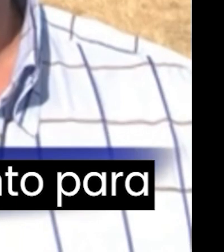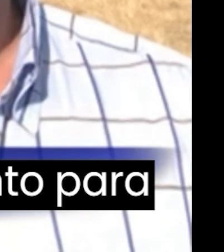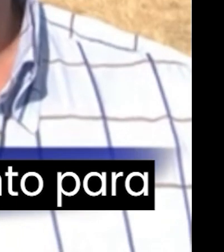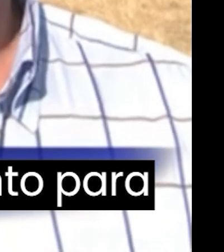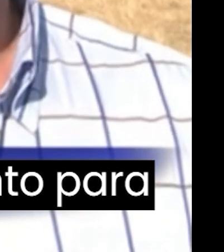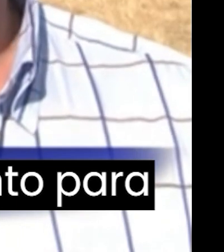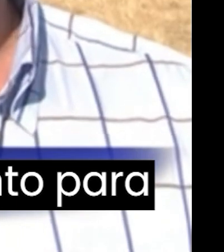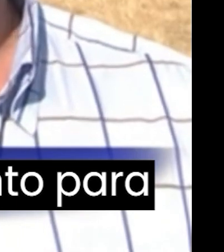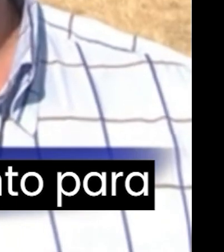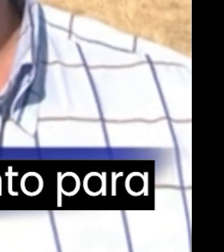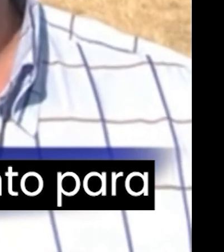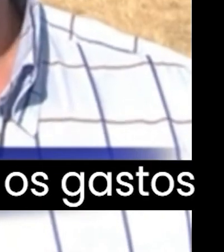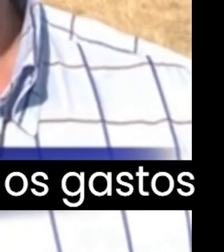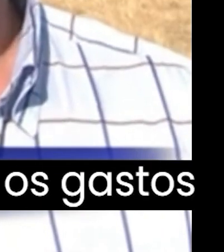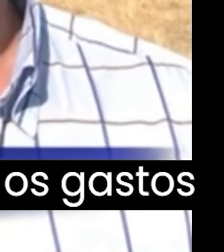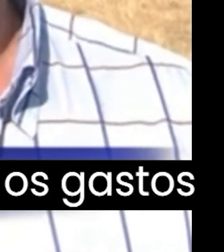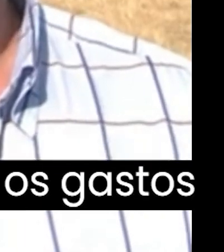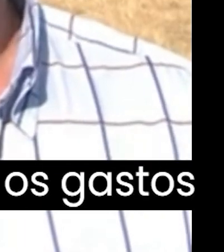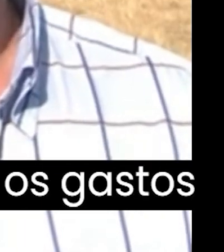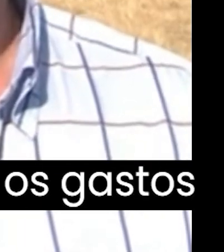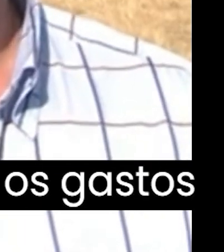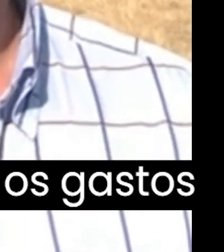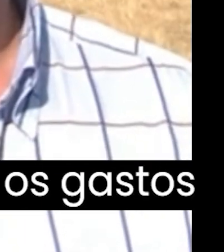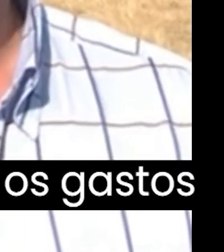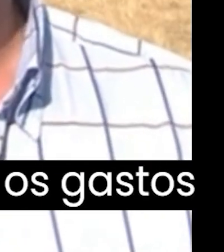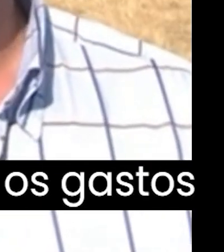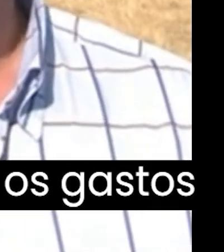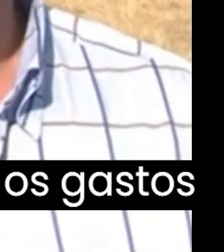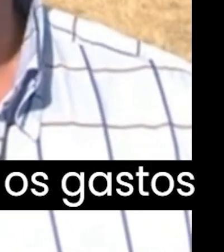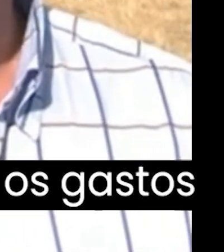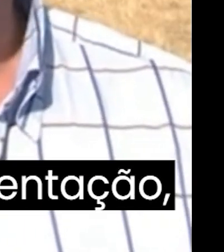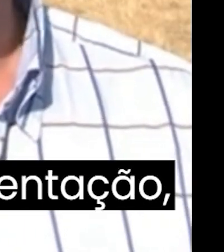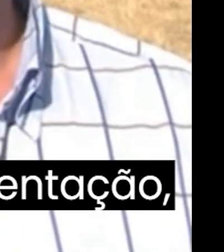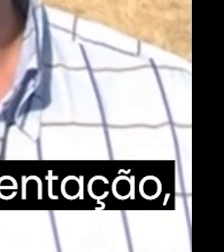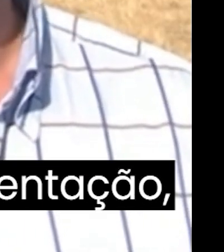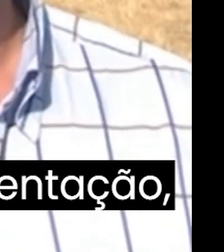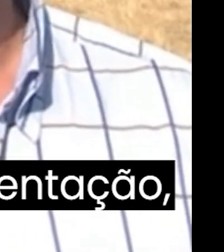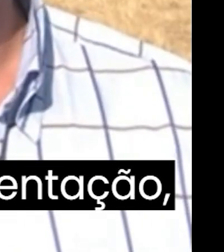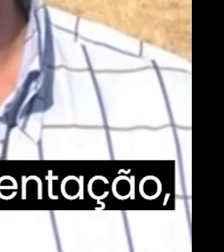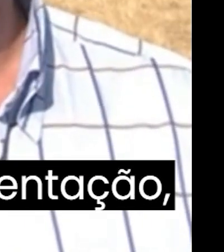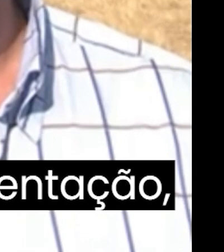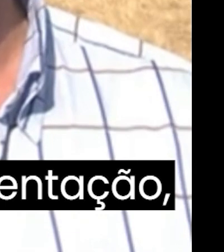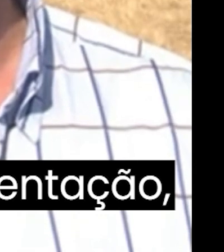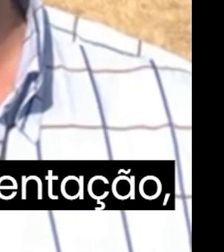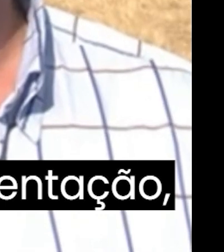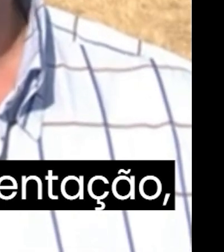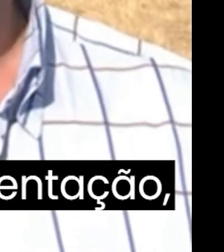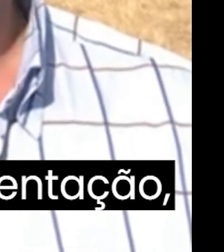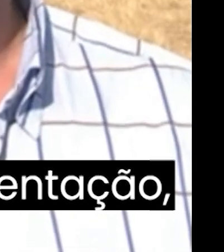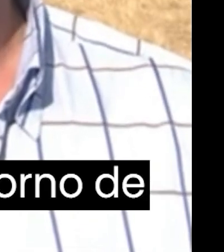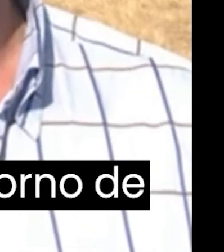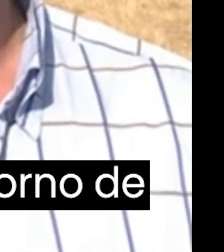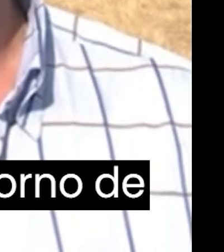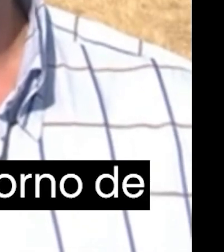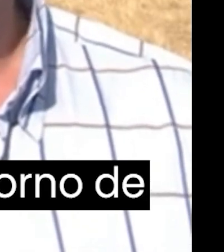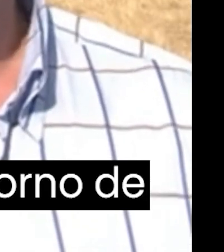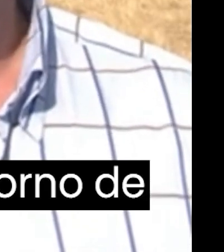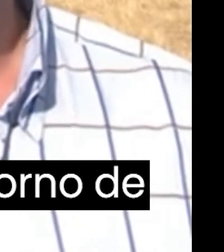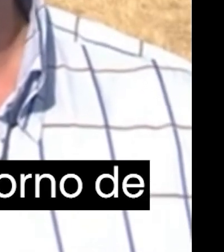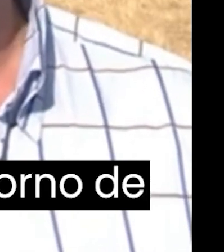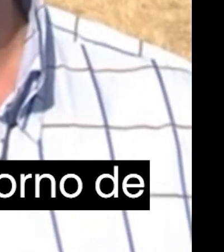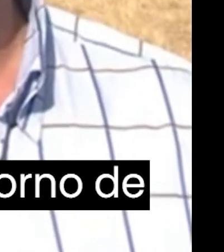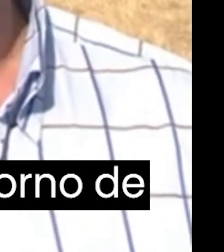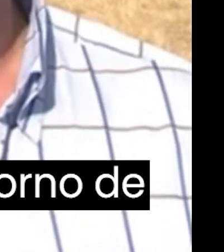touro de quatro anos pronto para uma tourada considerando todos os gastos como tratamento médico alimentação medicação